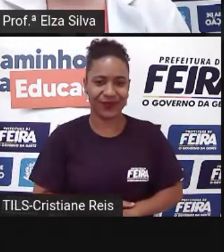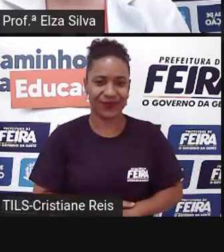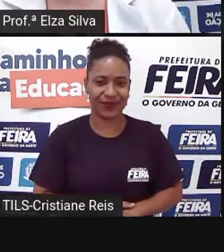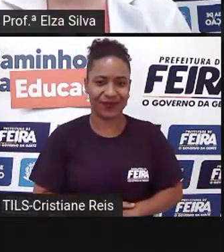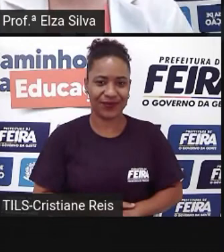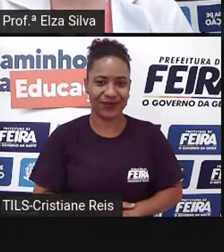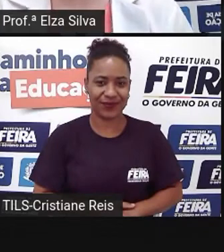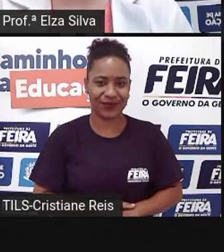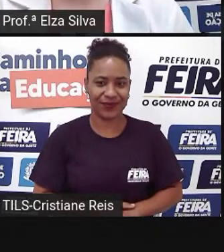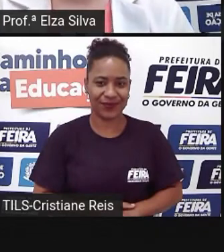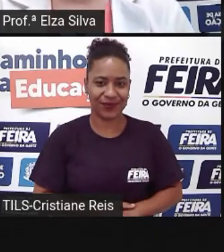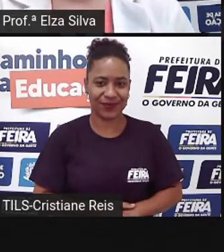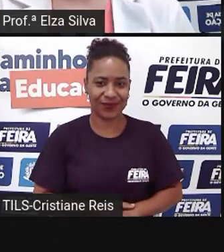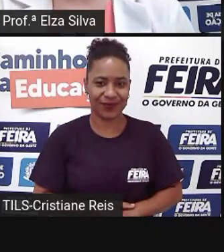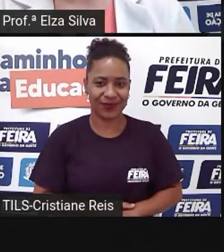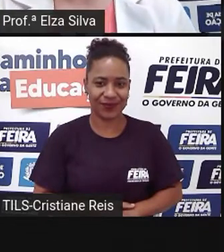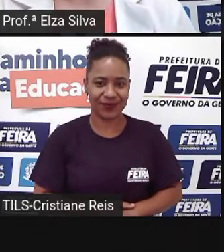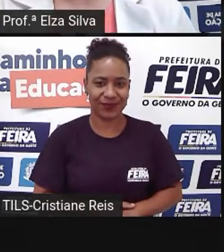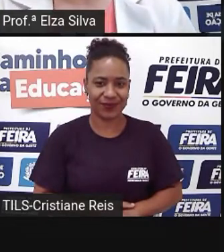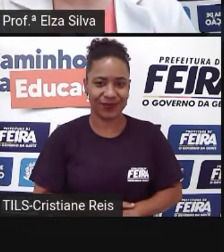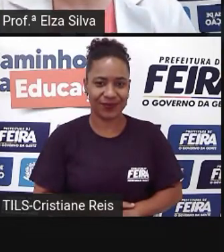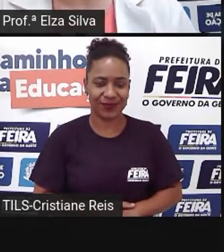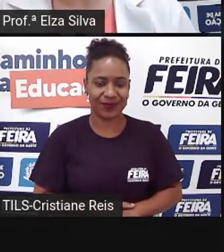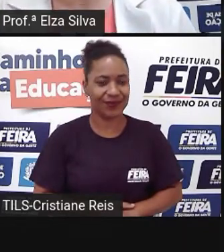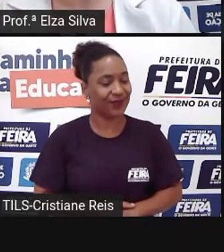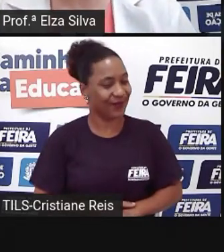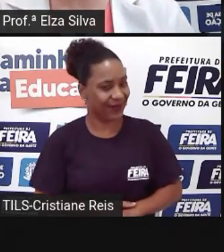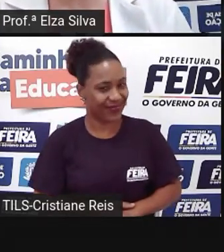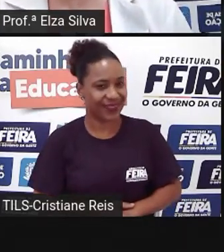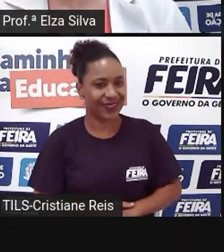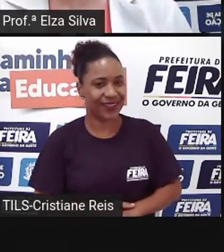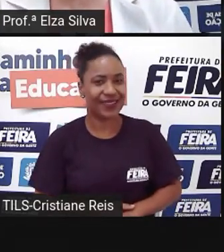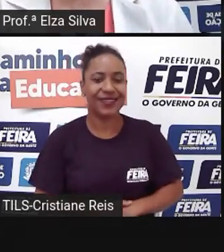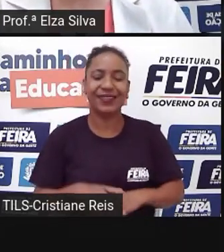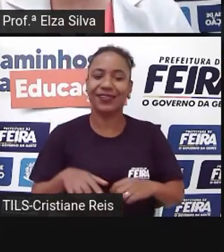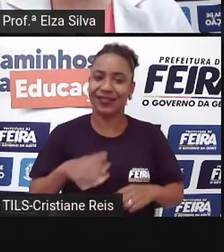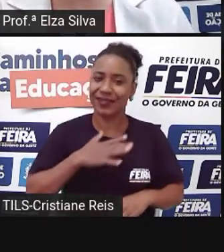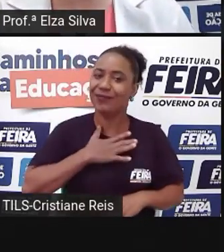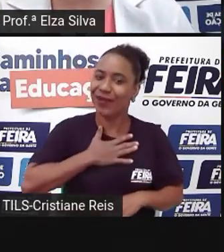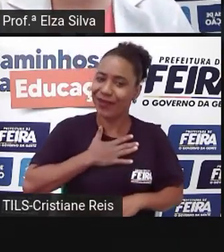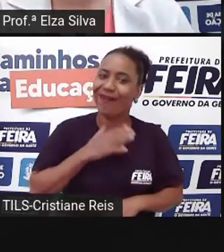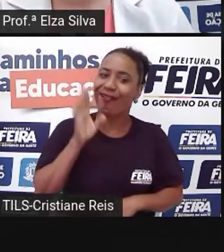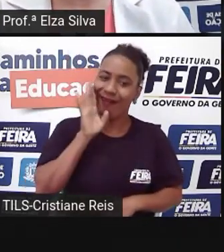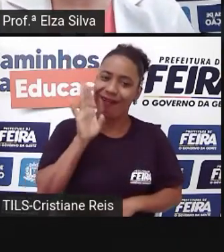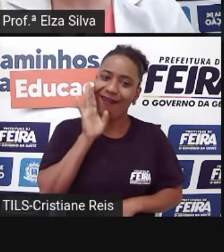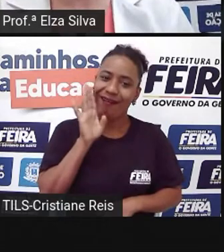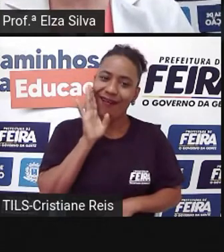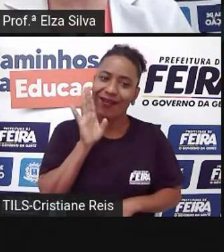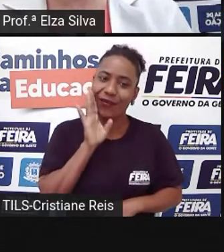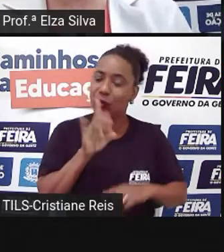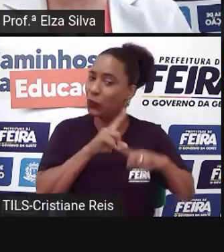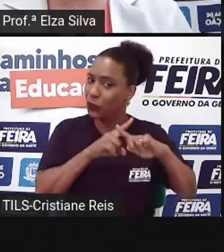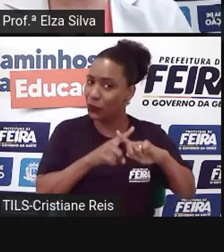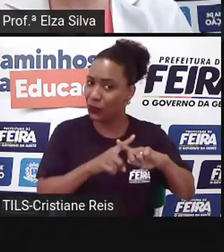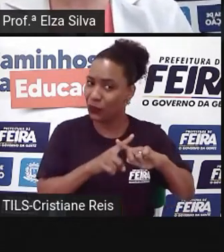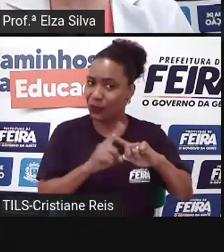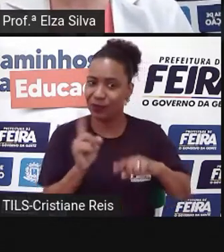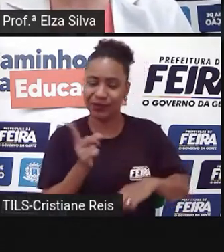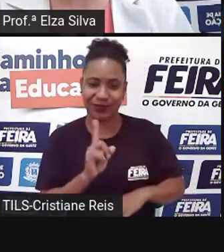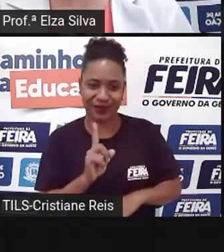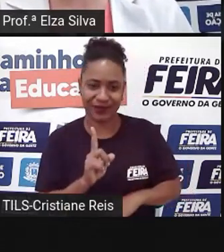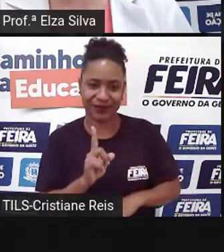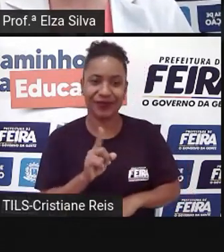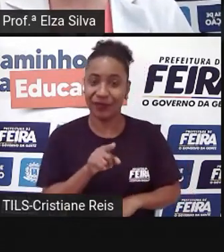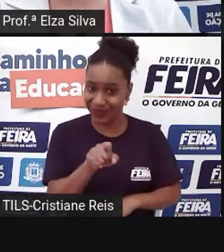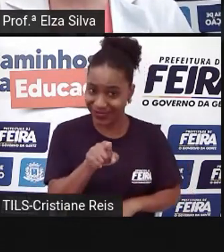Let's go To have a picnic Também uma atividade bem legal Mas eu também não escolhi And